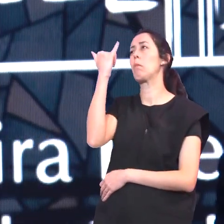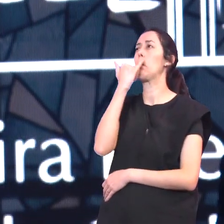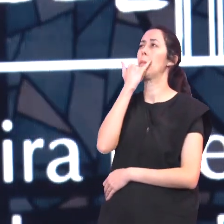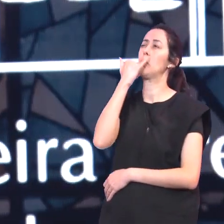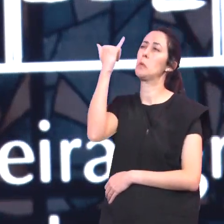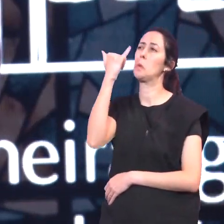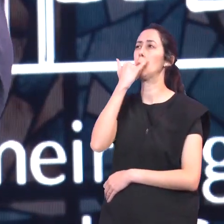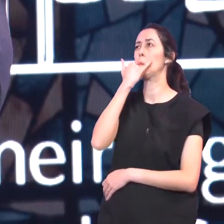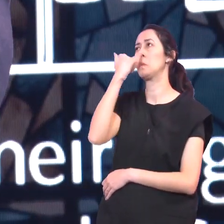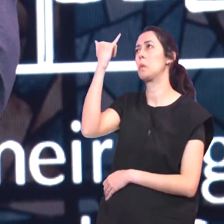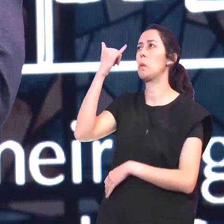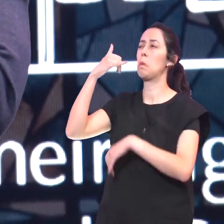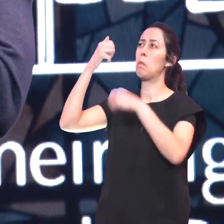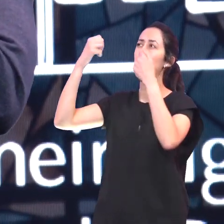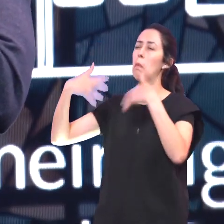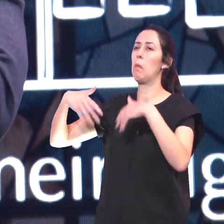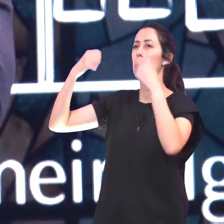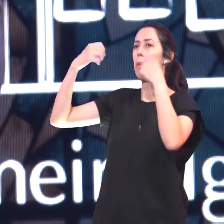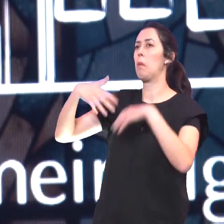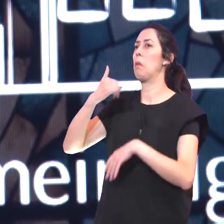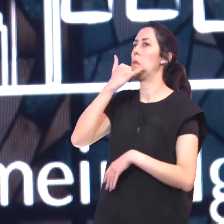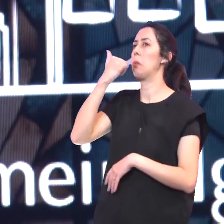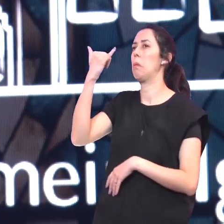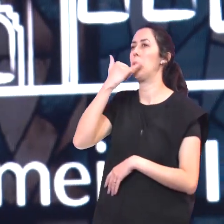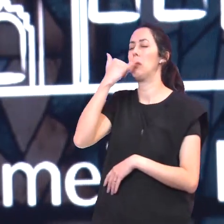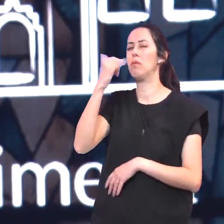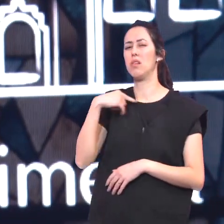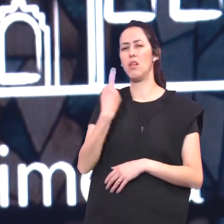Para as nossas angústias Para as nossas perdas